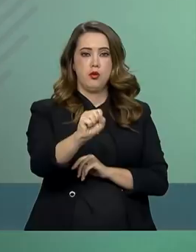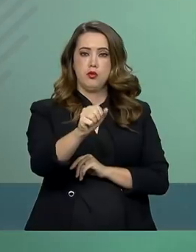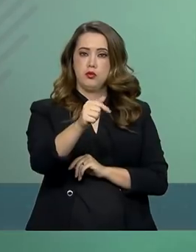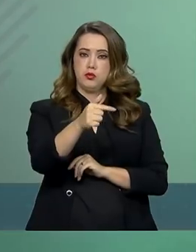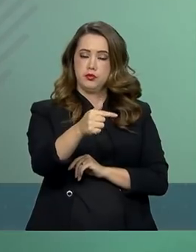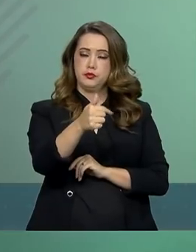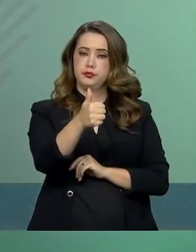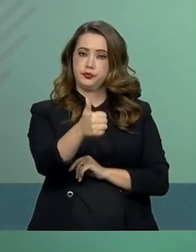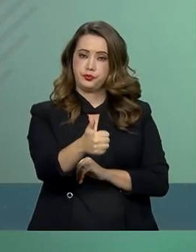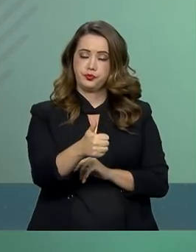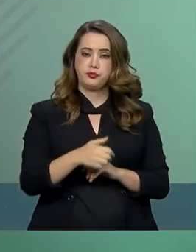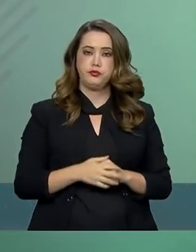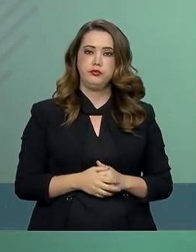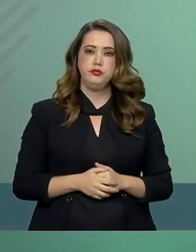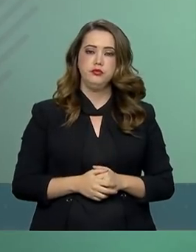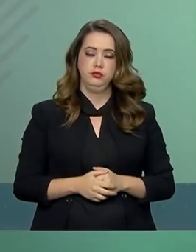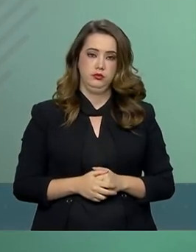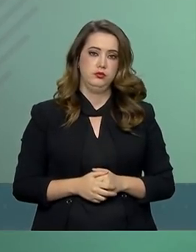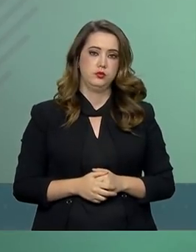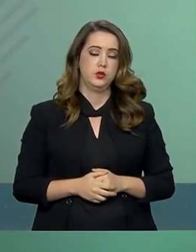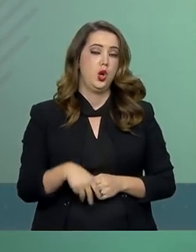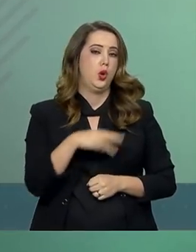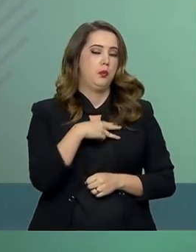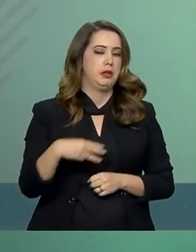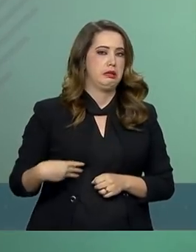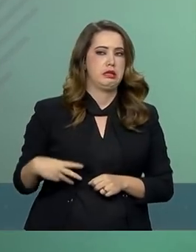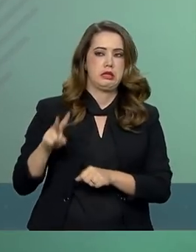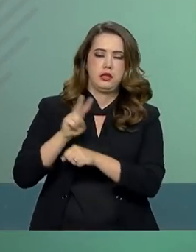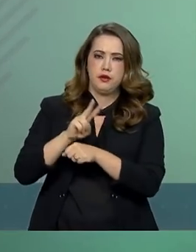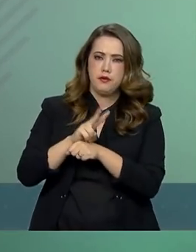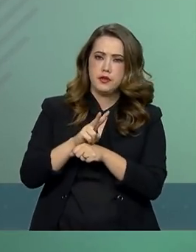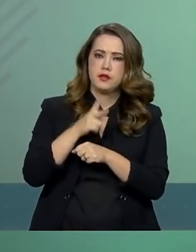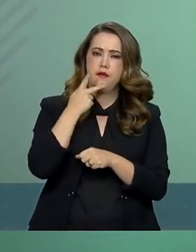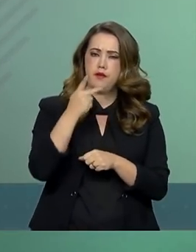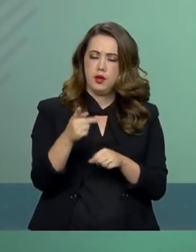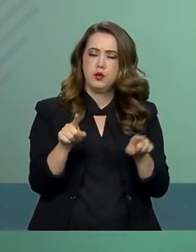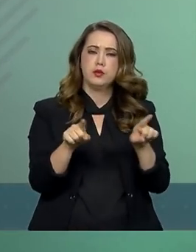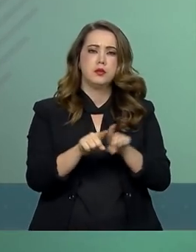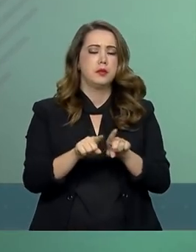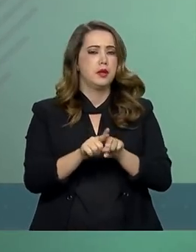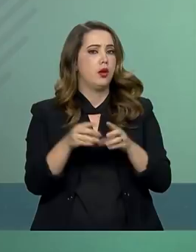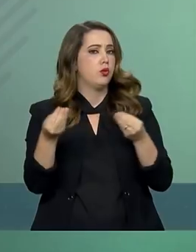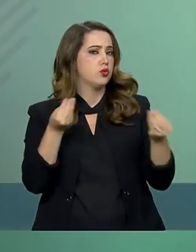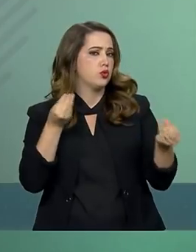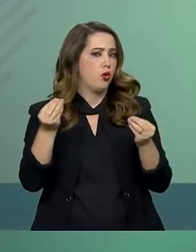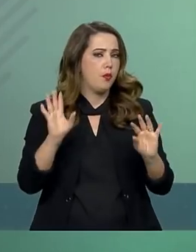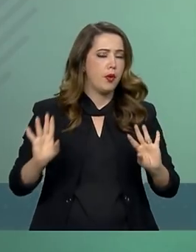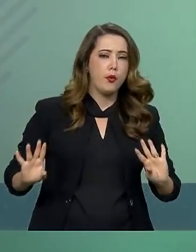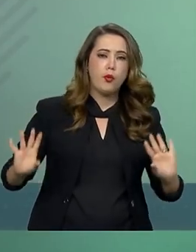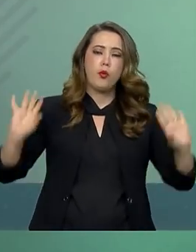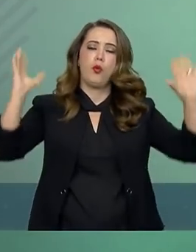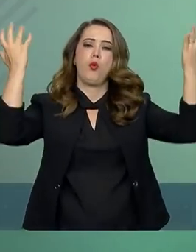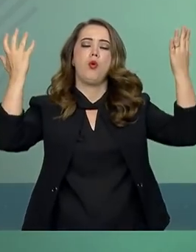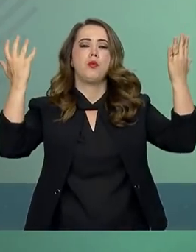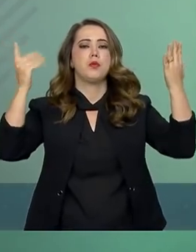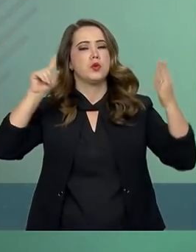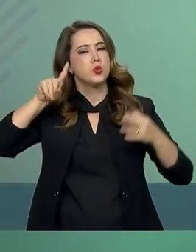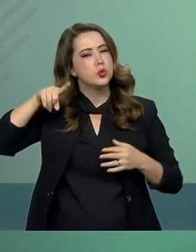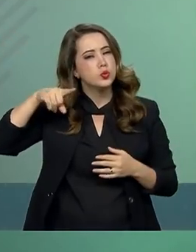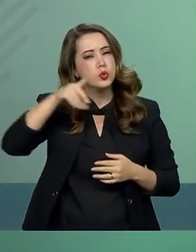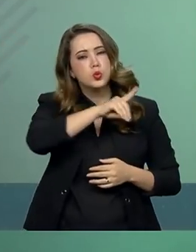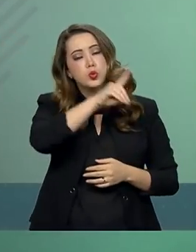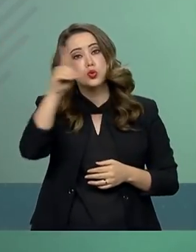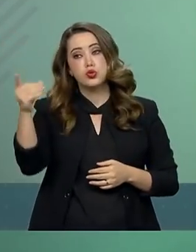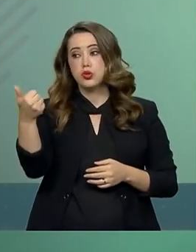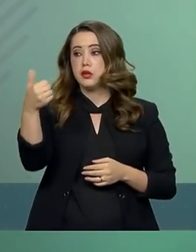O senhor ministro da Defesa fez comentários sobre a comemoração, no próximo dia